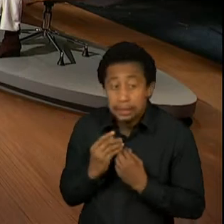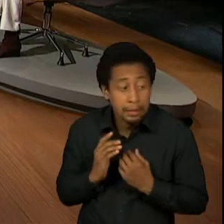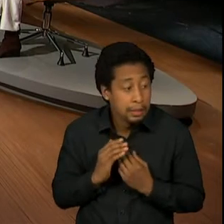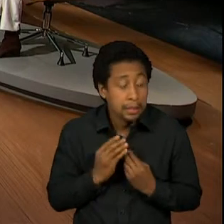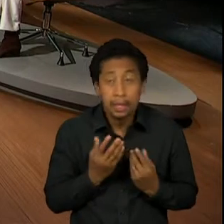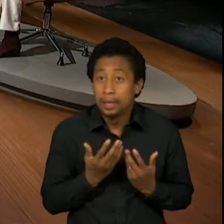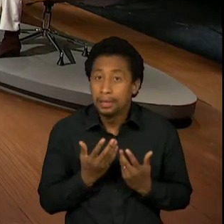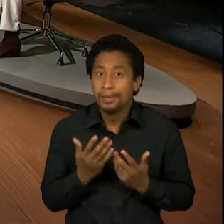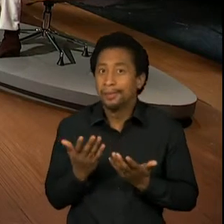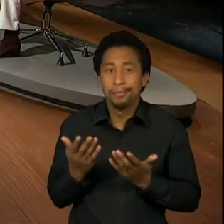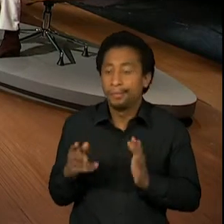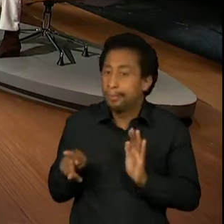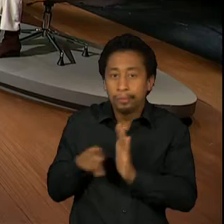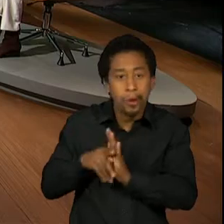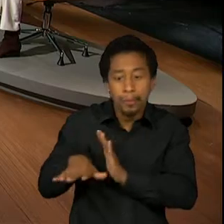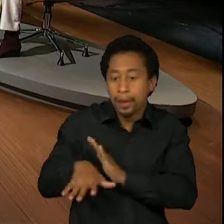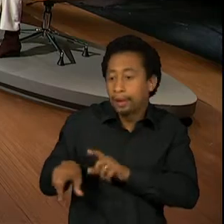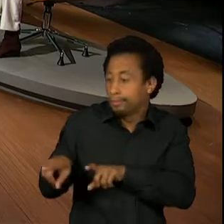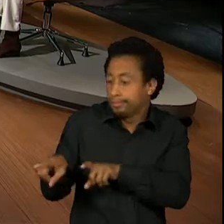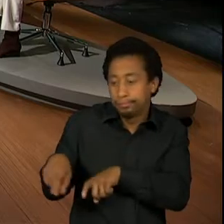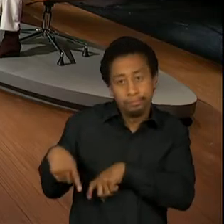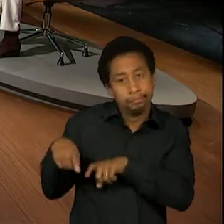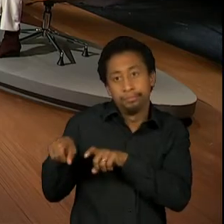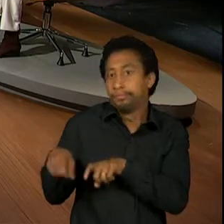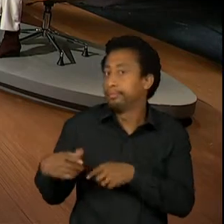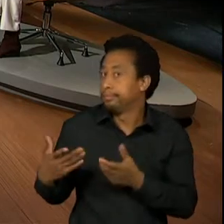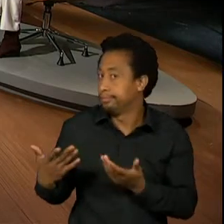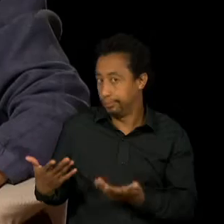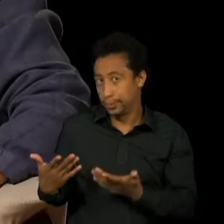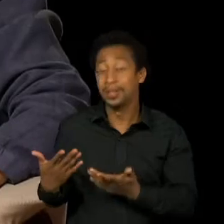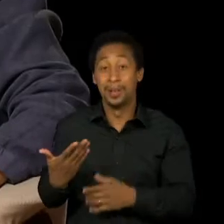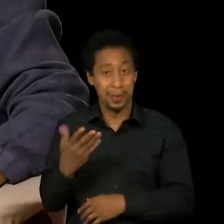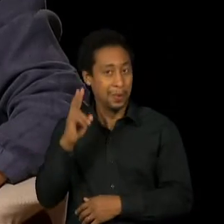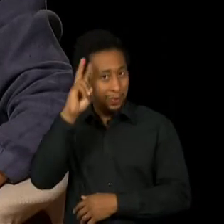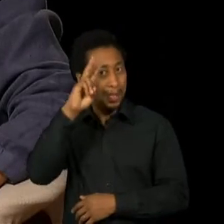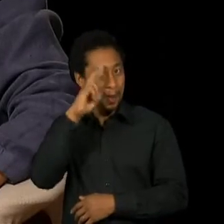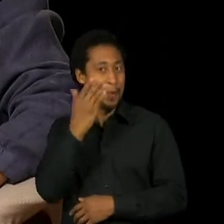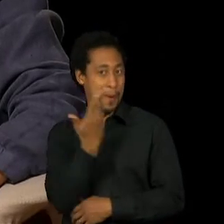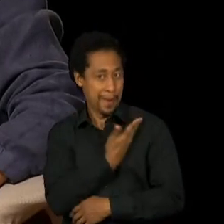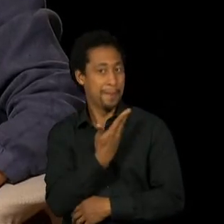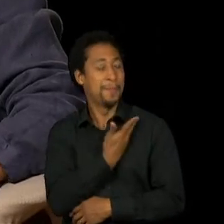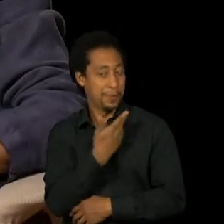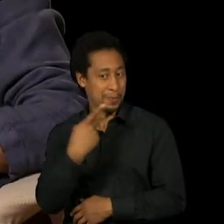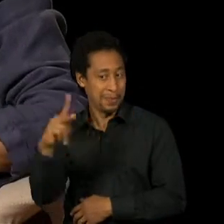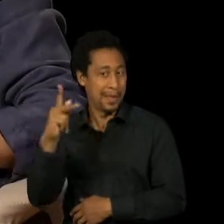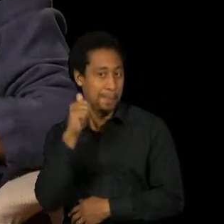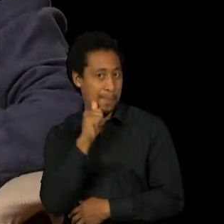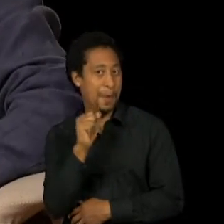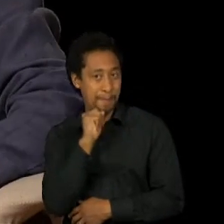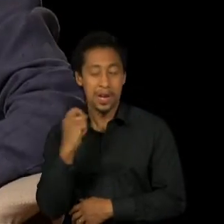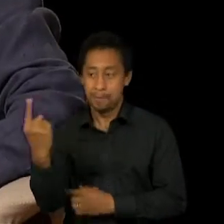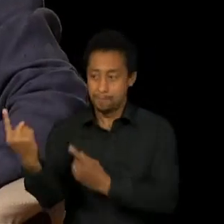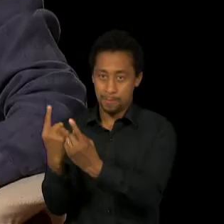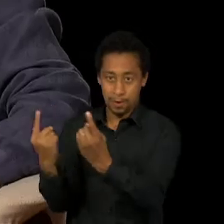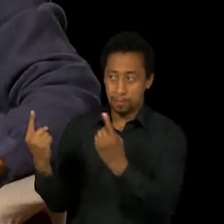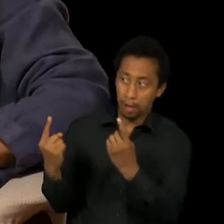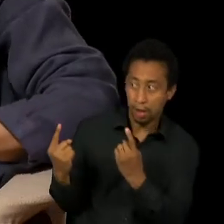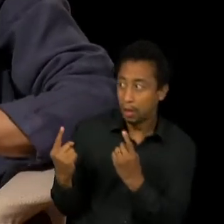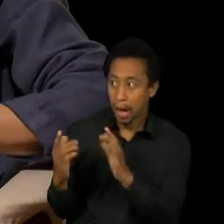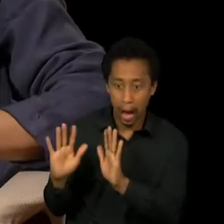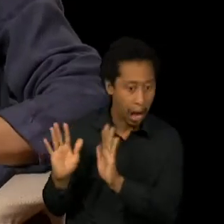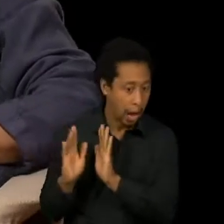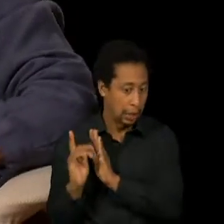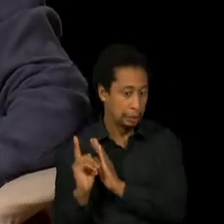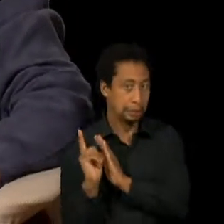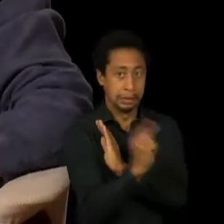caipira. Chegavam os amigos da minha mãe, eu lembro de todos eles, mas se pudesse eu escondia atrás do